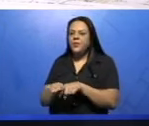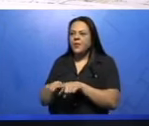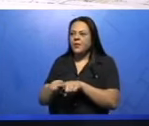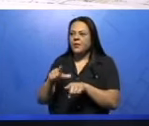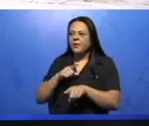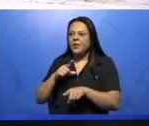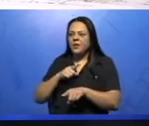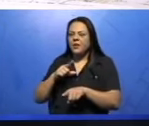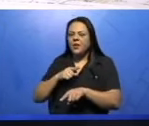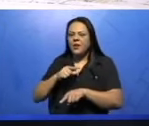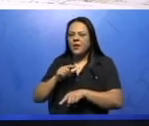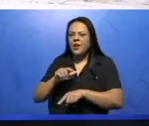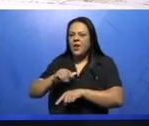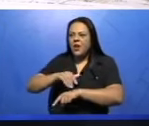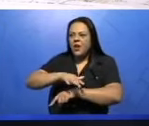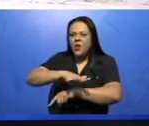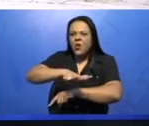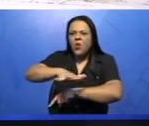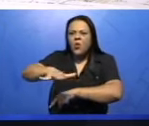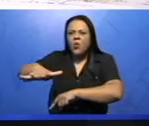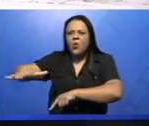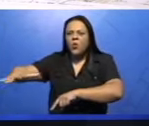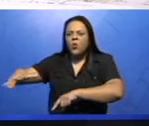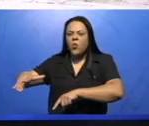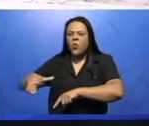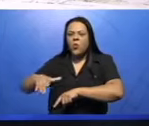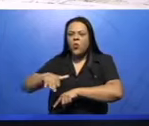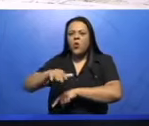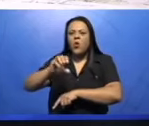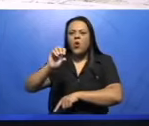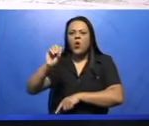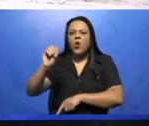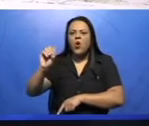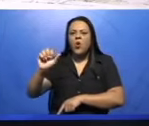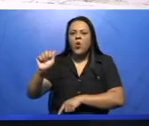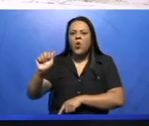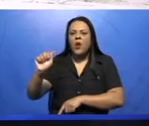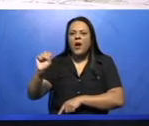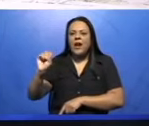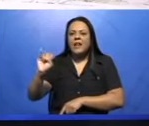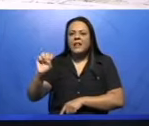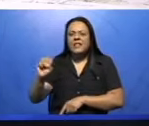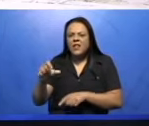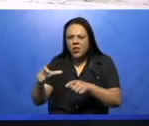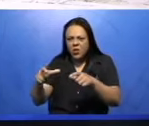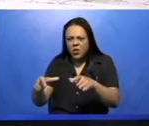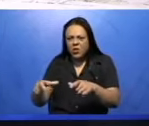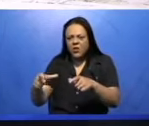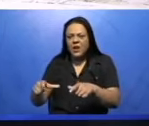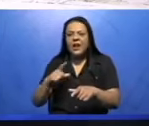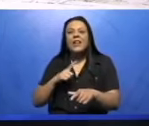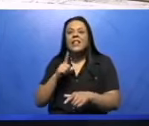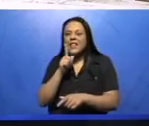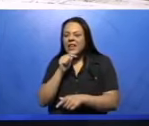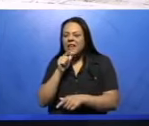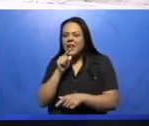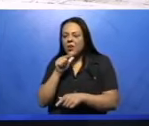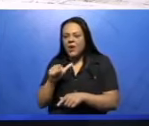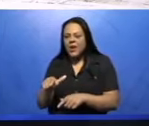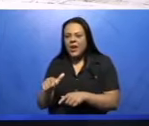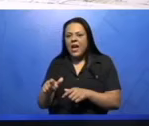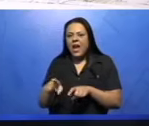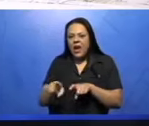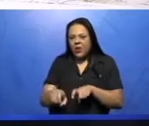agrícola de uma região de oásis, que é uma pequena região em que há presença de água em um deserto e a agricultura se faz